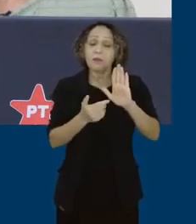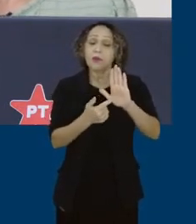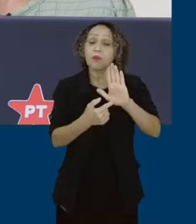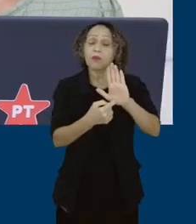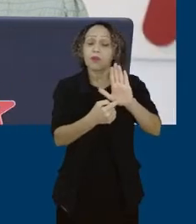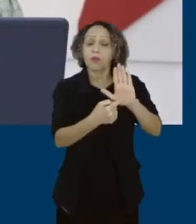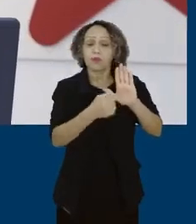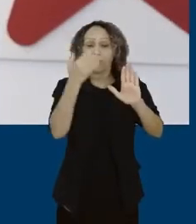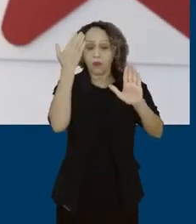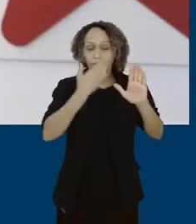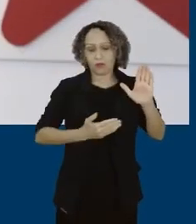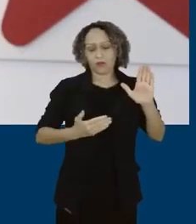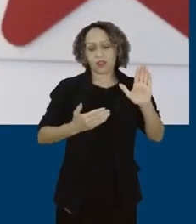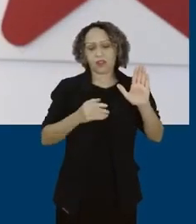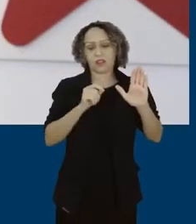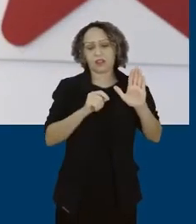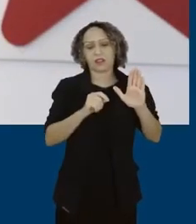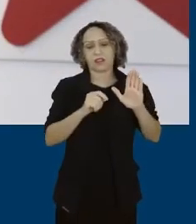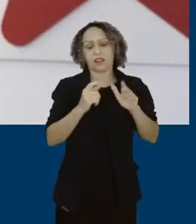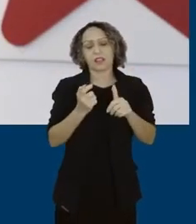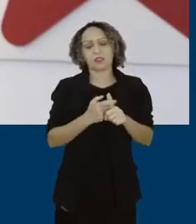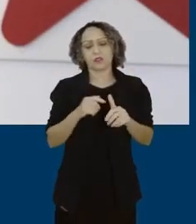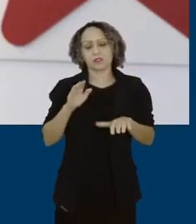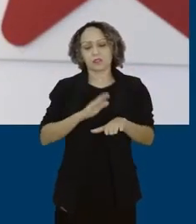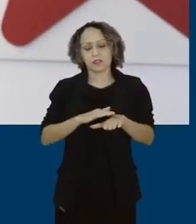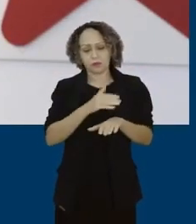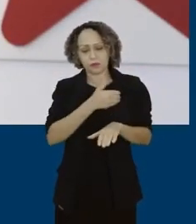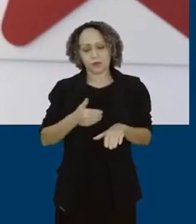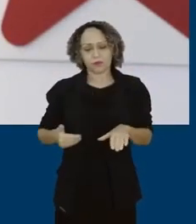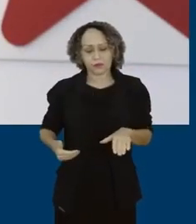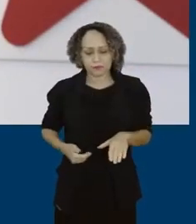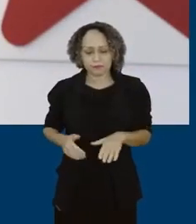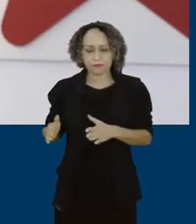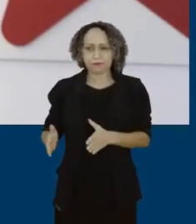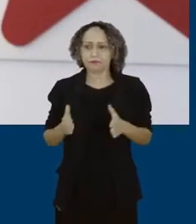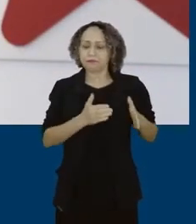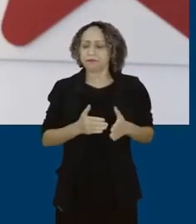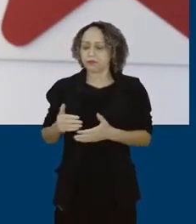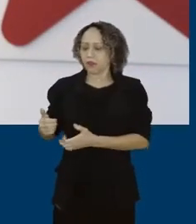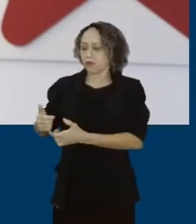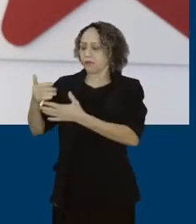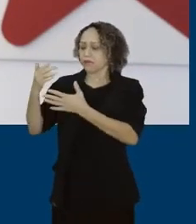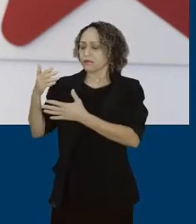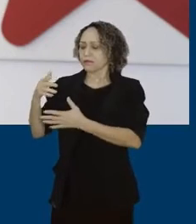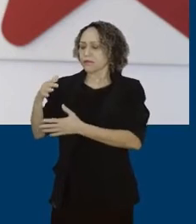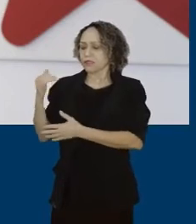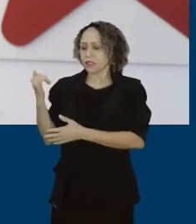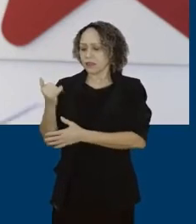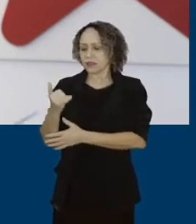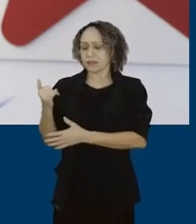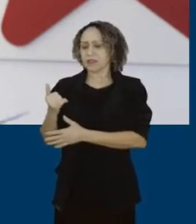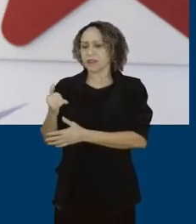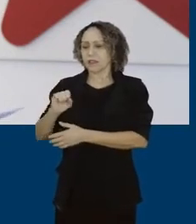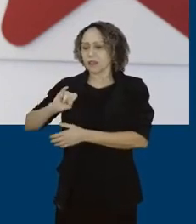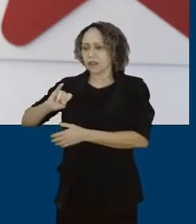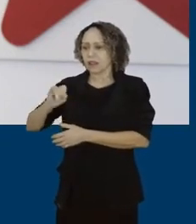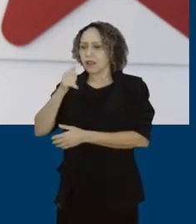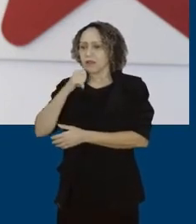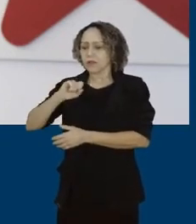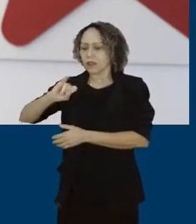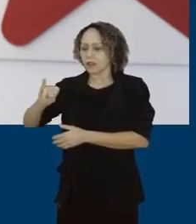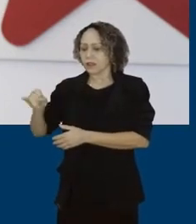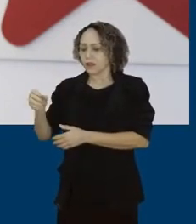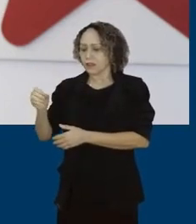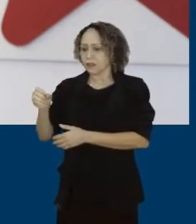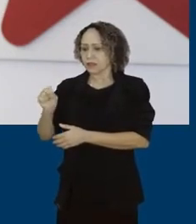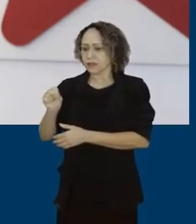Deputado, antes de me despedir, queria só ler duas mensagens aqui do nosso público para o senhor. A Josi Negreiro diz aqui, salve,